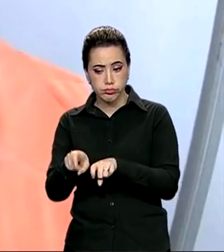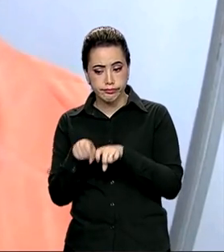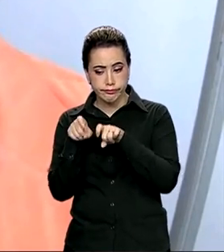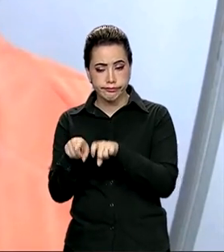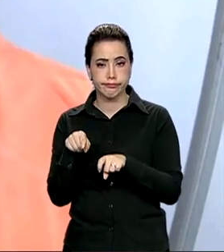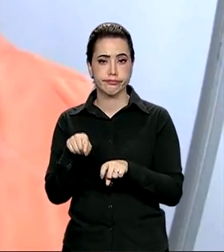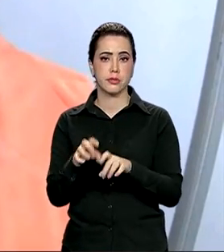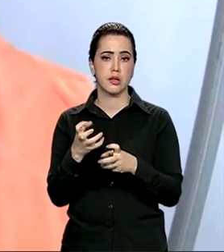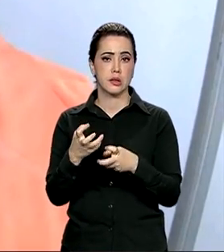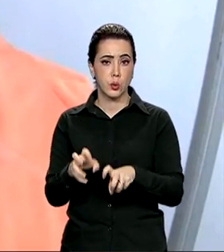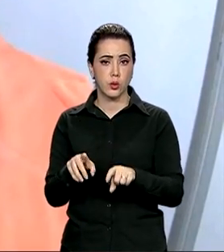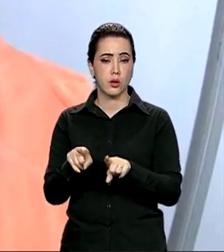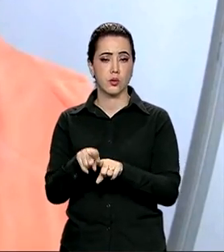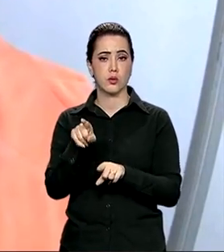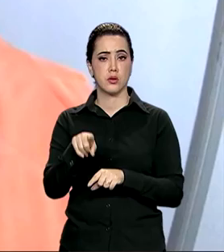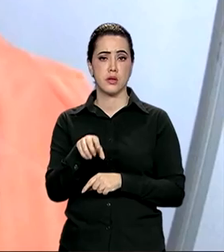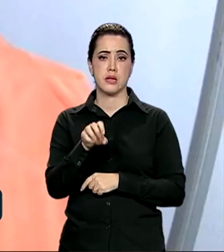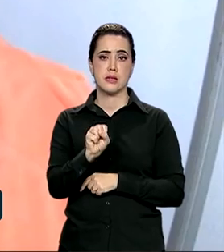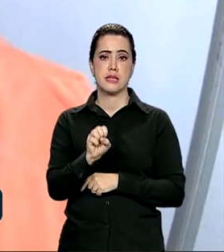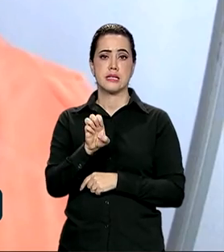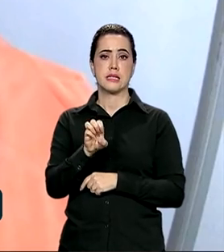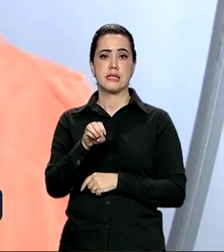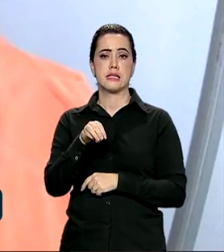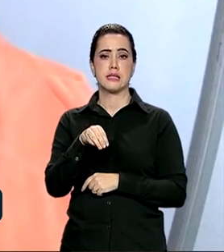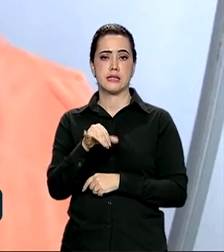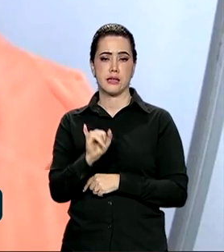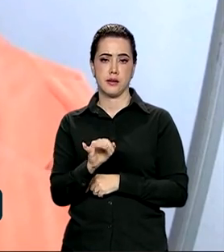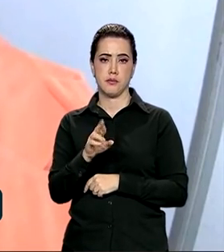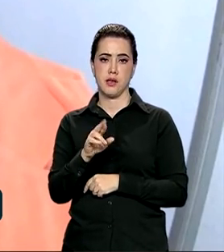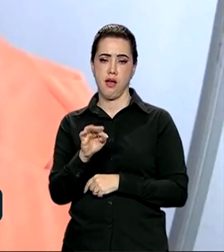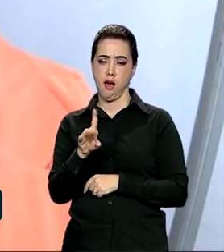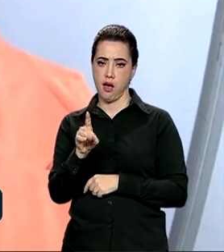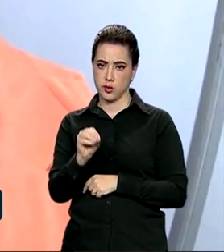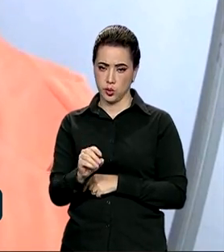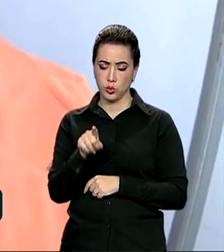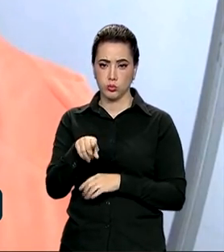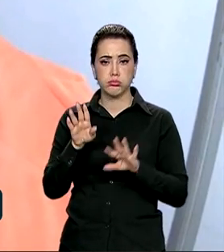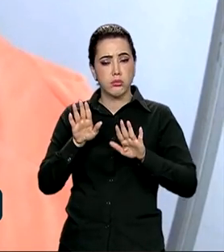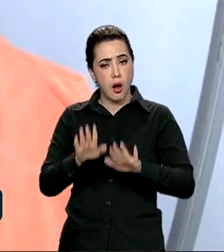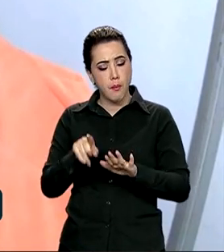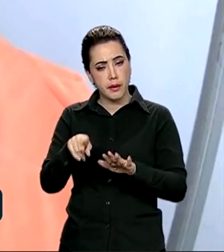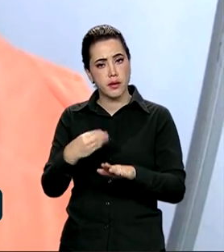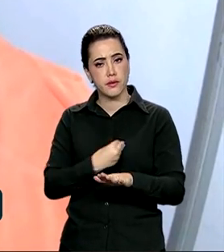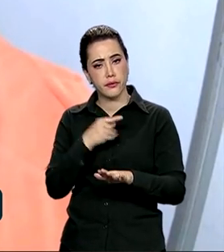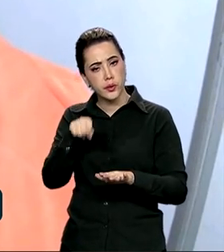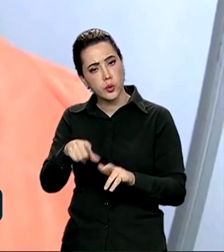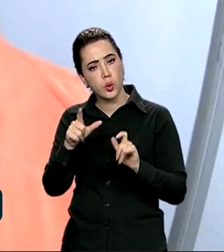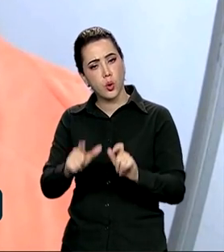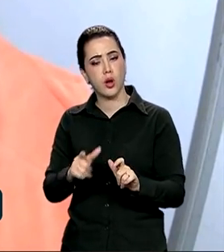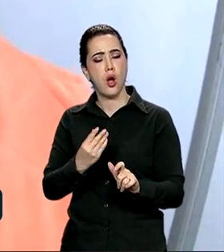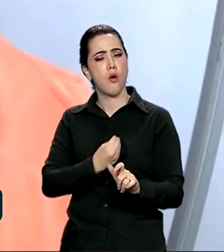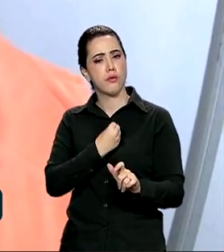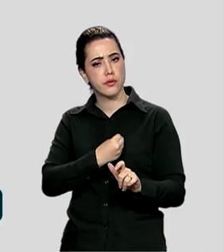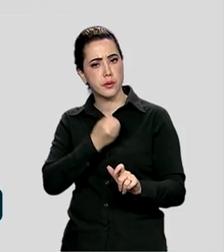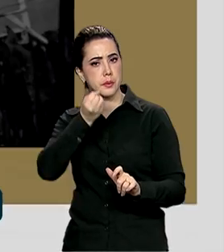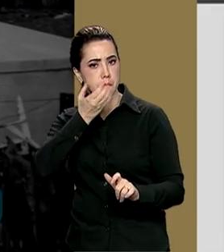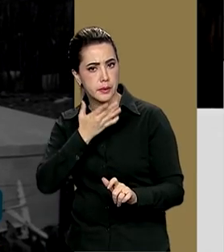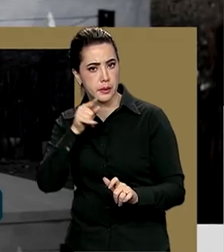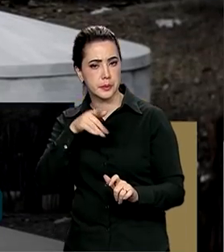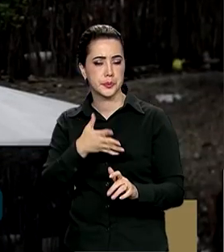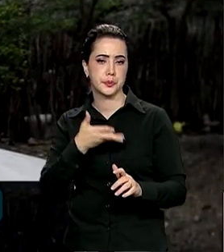moram e fixar e dar condições de vida, melhorias de vida para essas famílias.